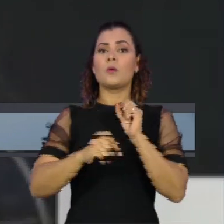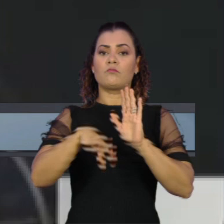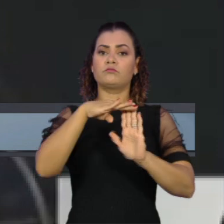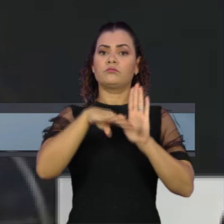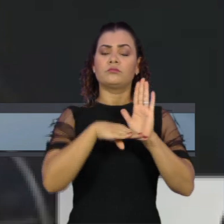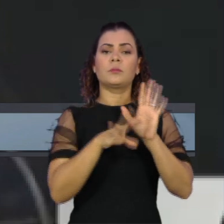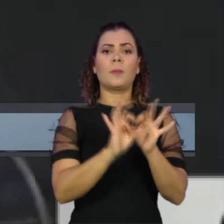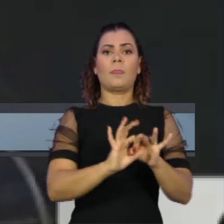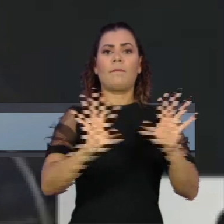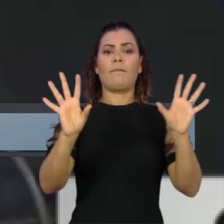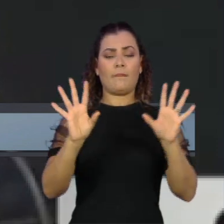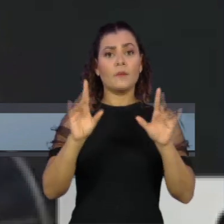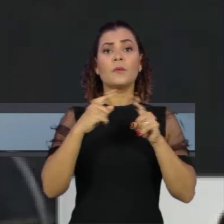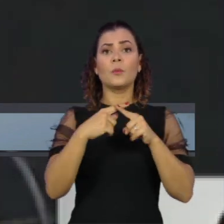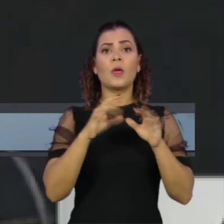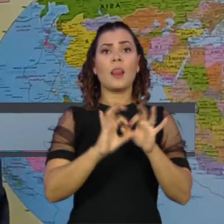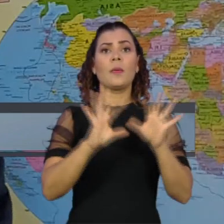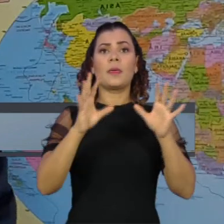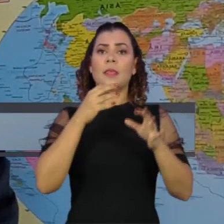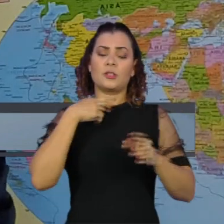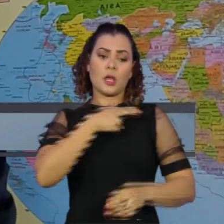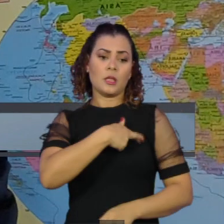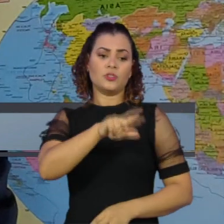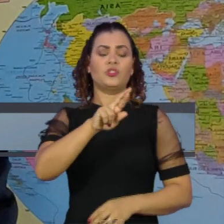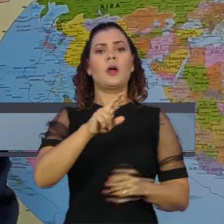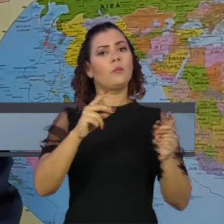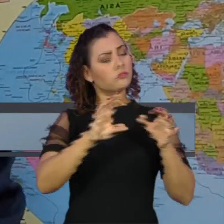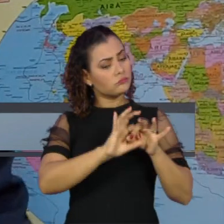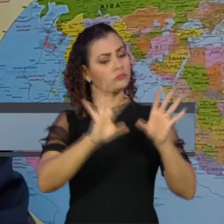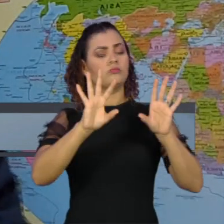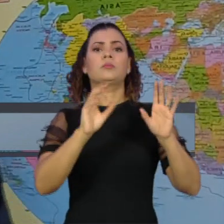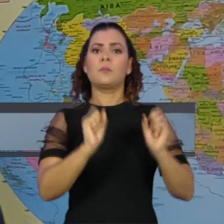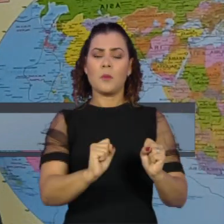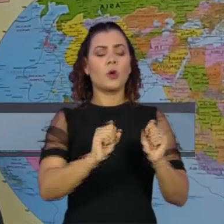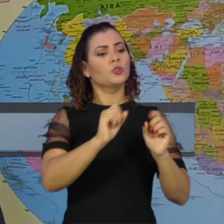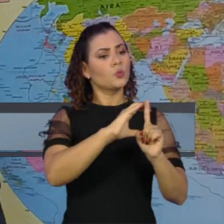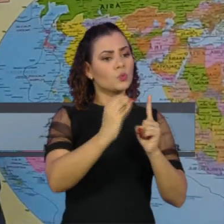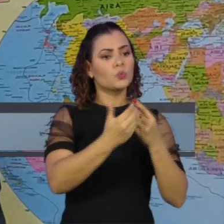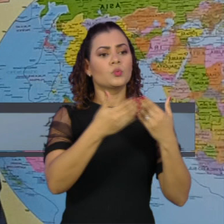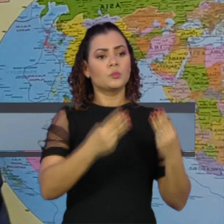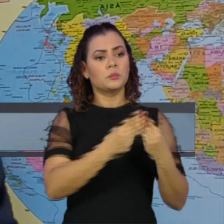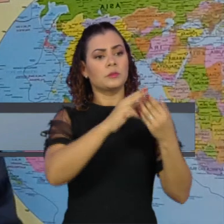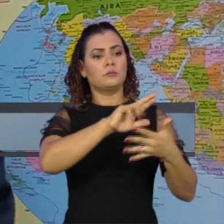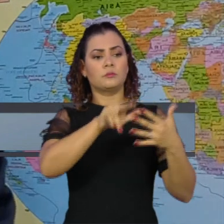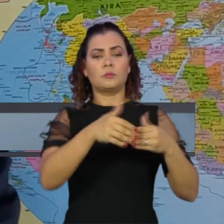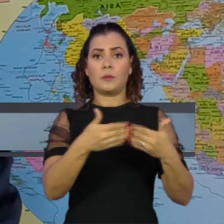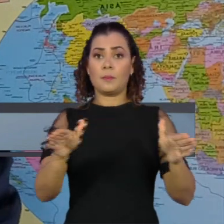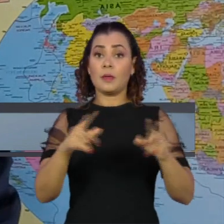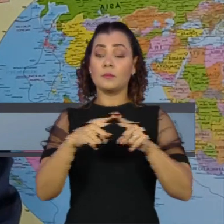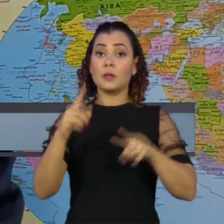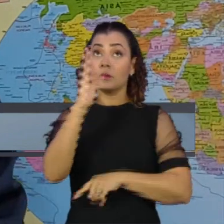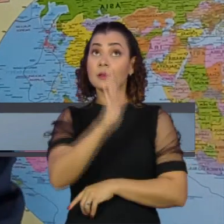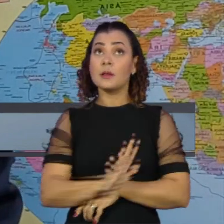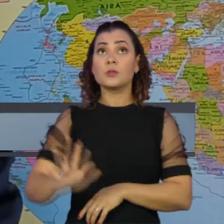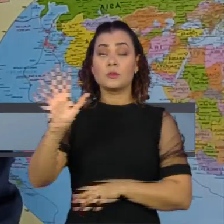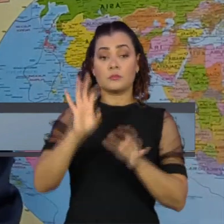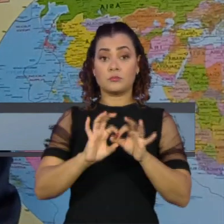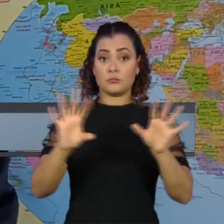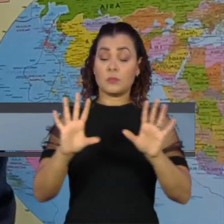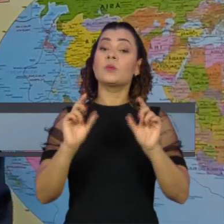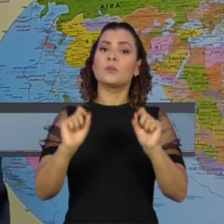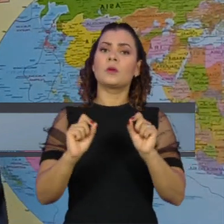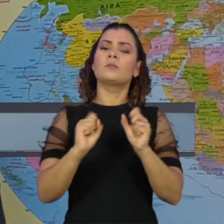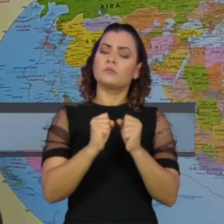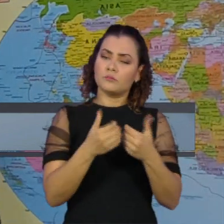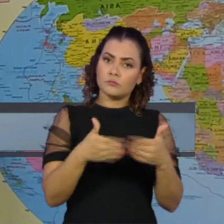fere o direito fundamental de liberdade e de crença. A eliminar, com validade para todo o território nacional, tinha como finalidade permitir a